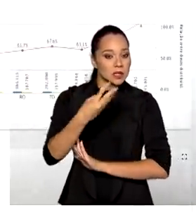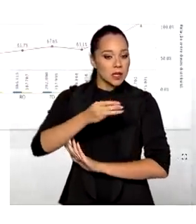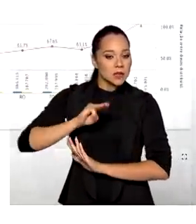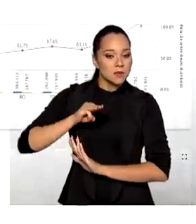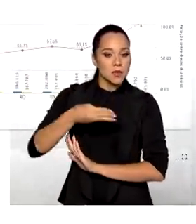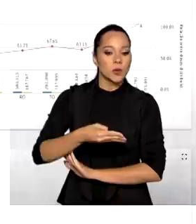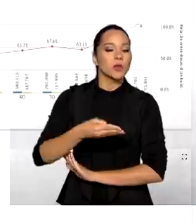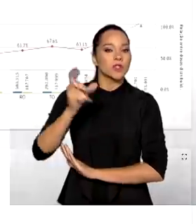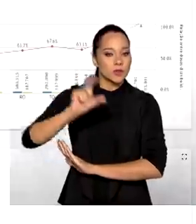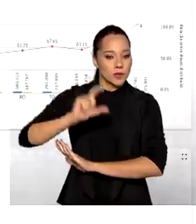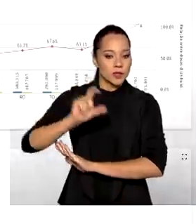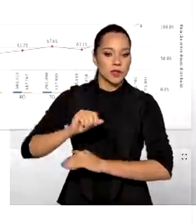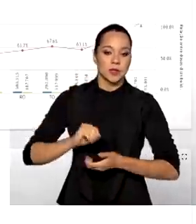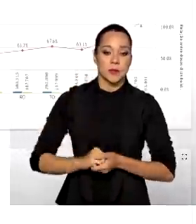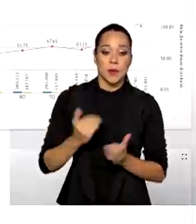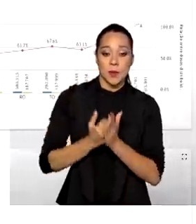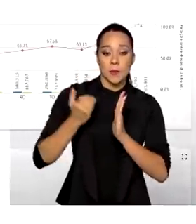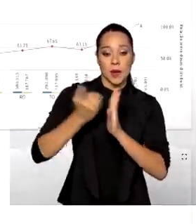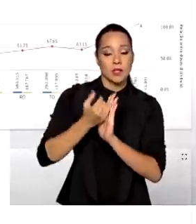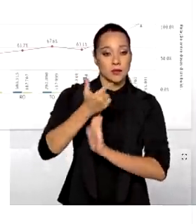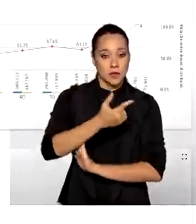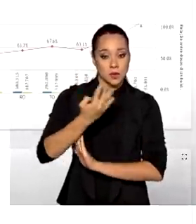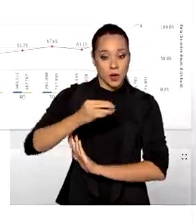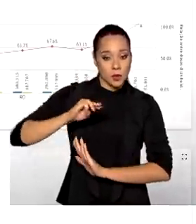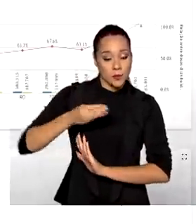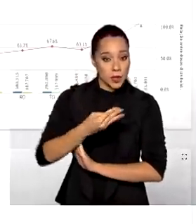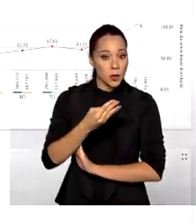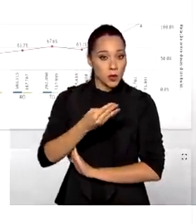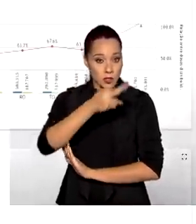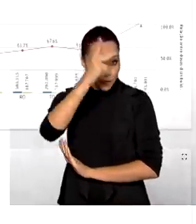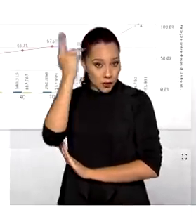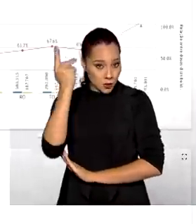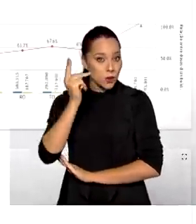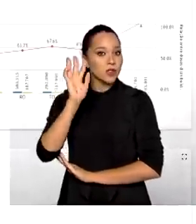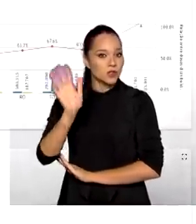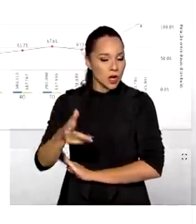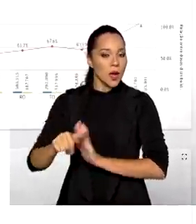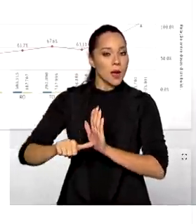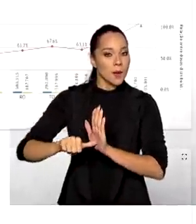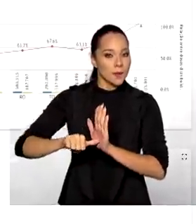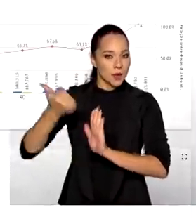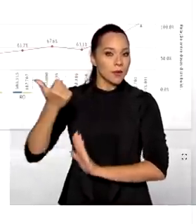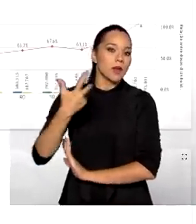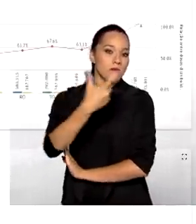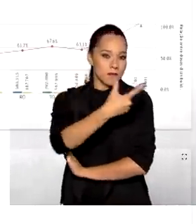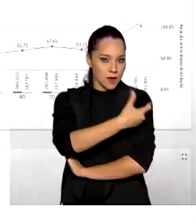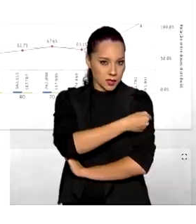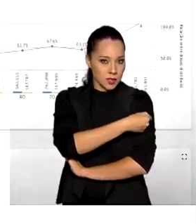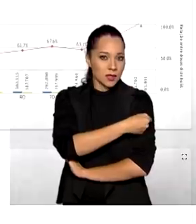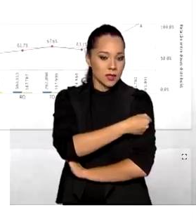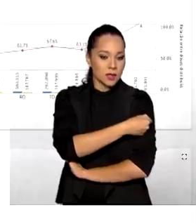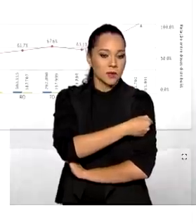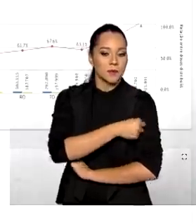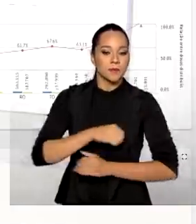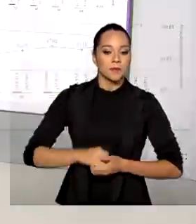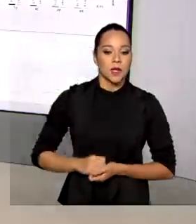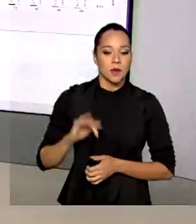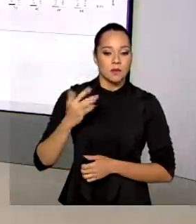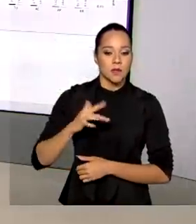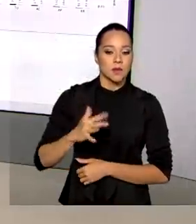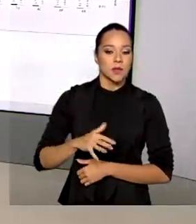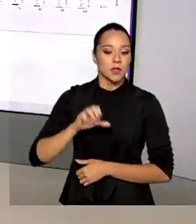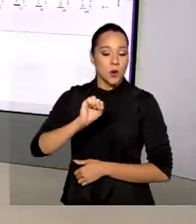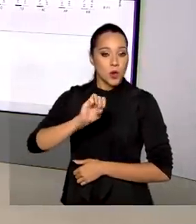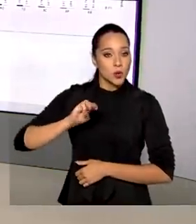milhões de doses. Mais de 24 milhões de pessoas, elas receberam aí a primeira dose da vacina e cerca